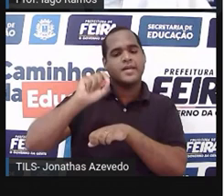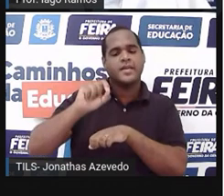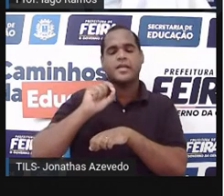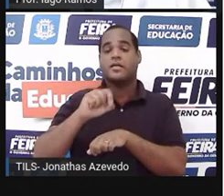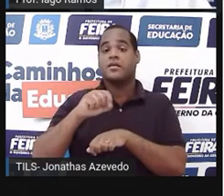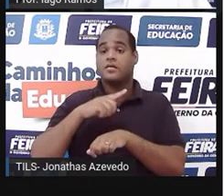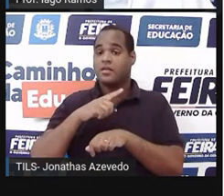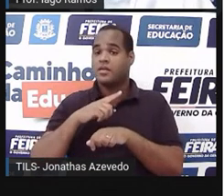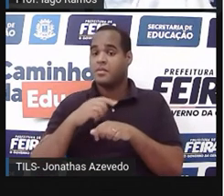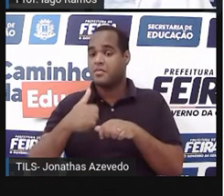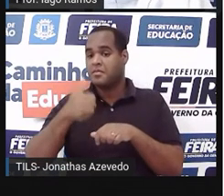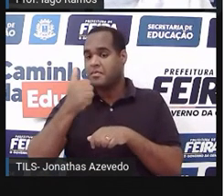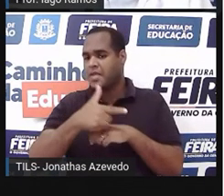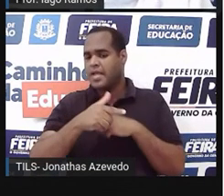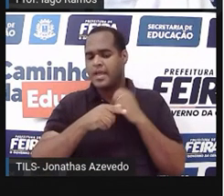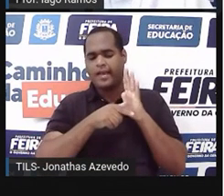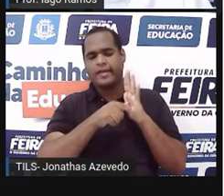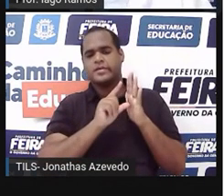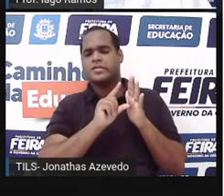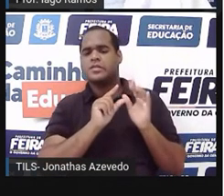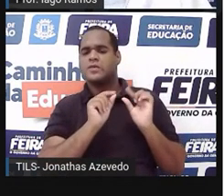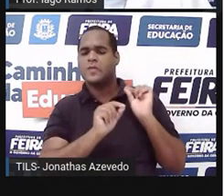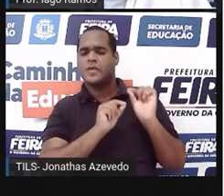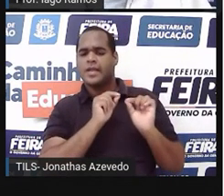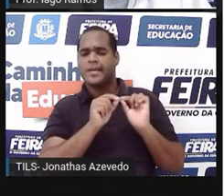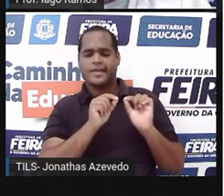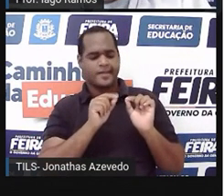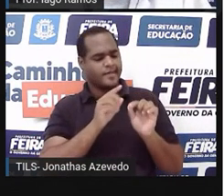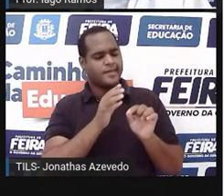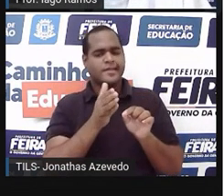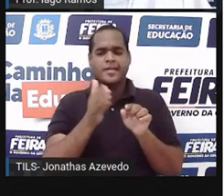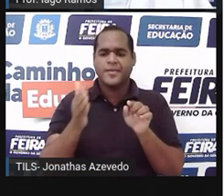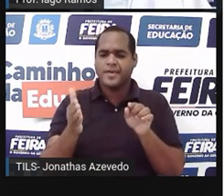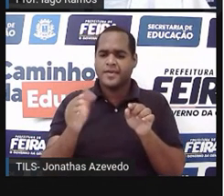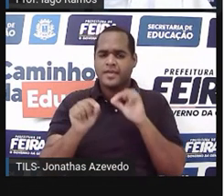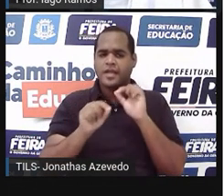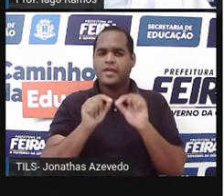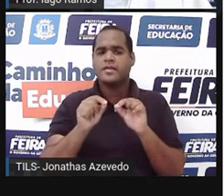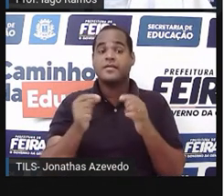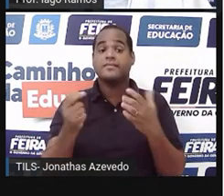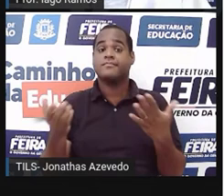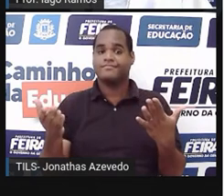menor, quem vem antes de quem, quem vem depois de quem, né?